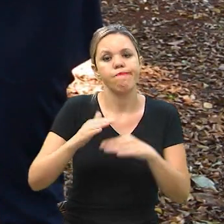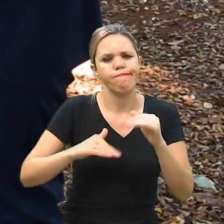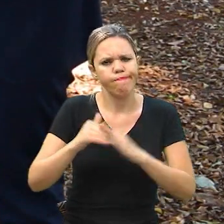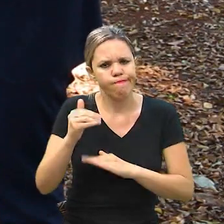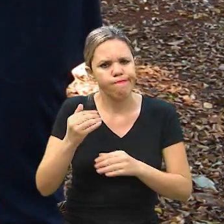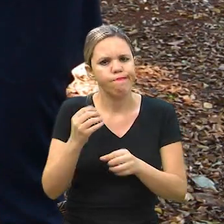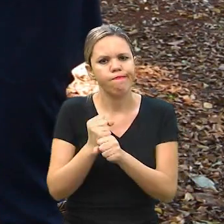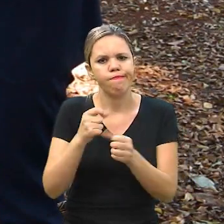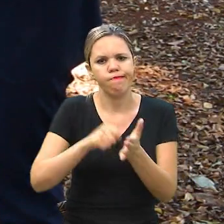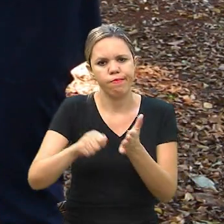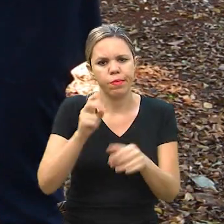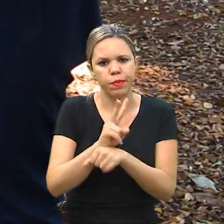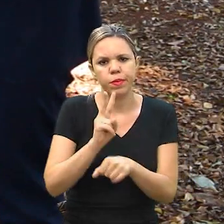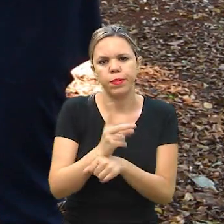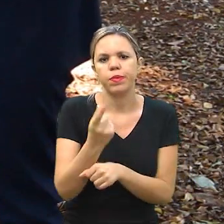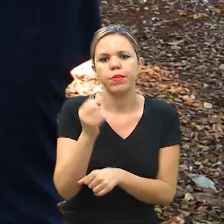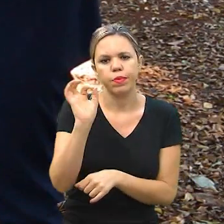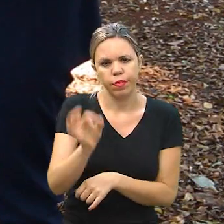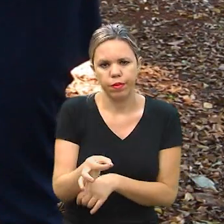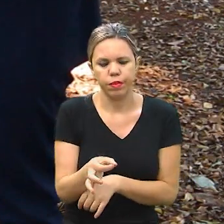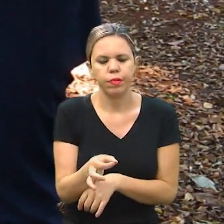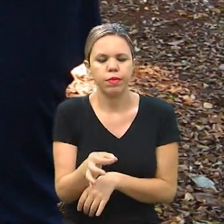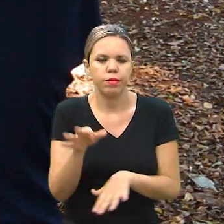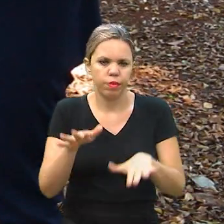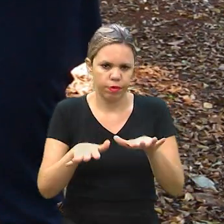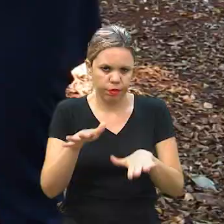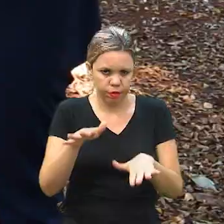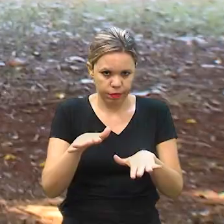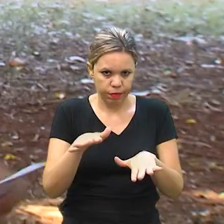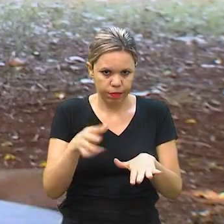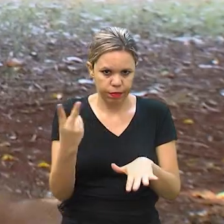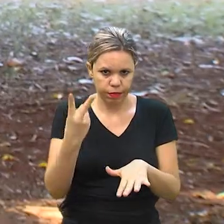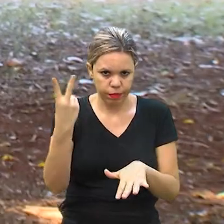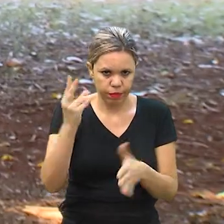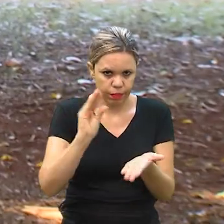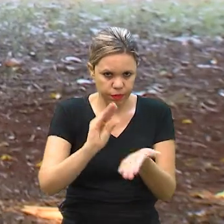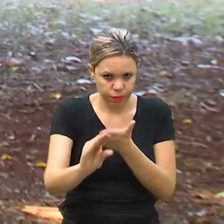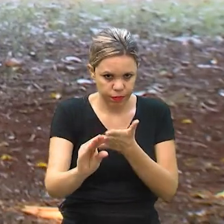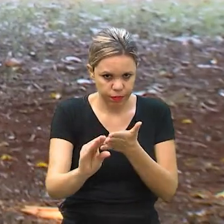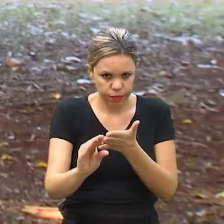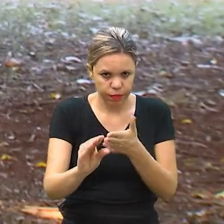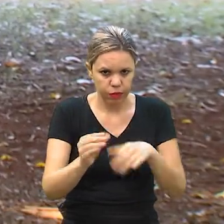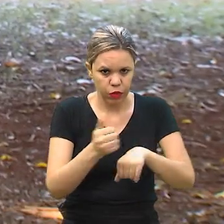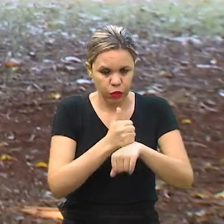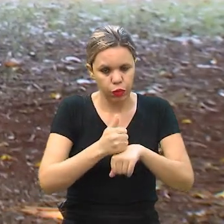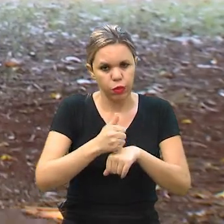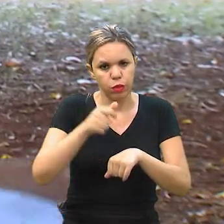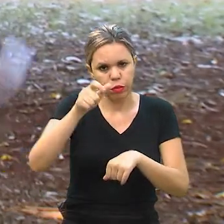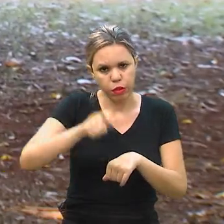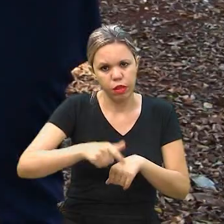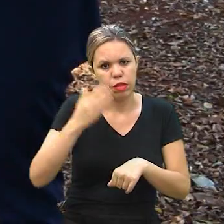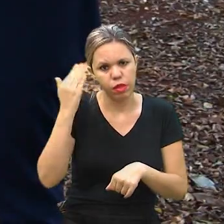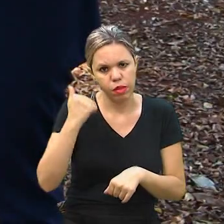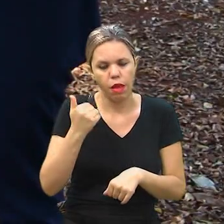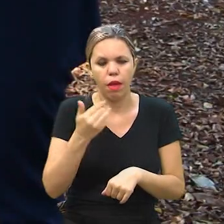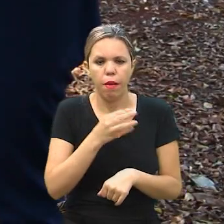cuidar do seu dinheiro direitinho, isso daí, às vezes, o valor investido no consultor financeiro vai